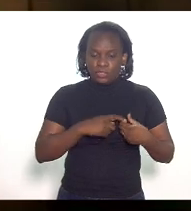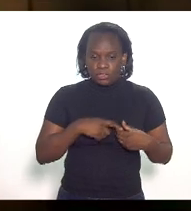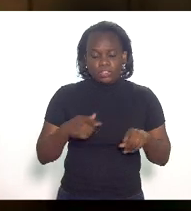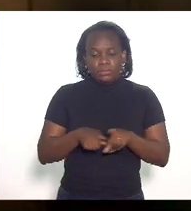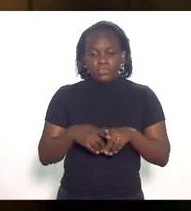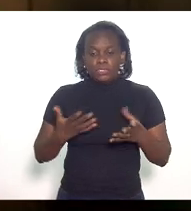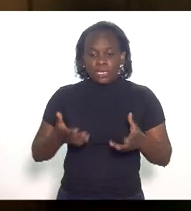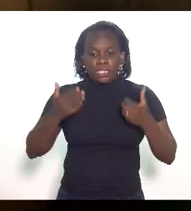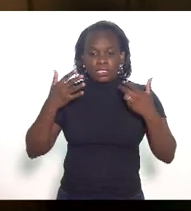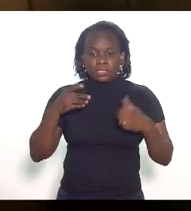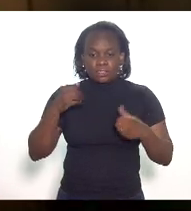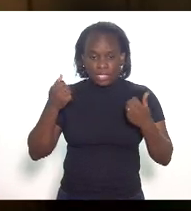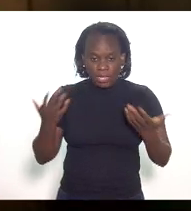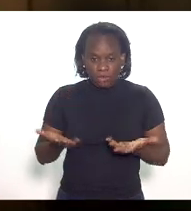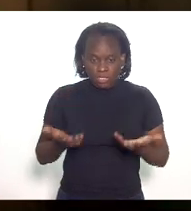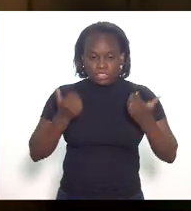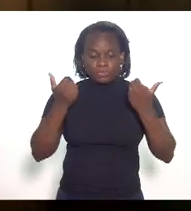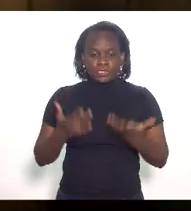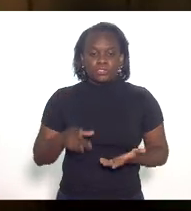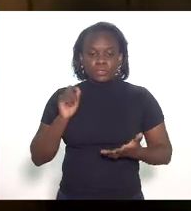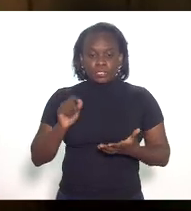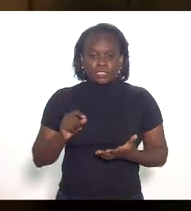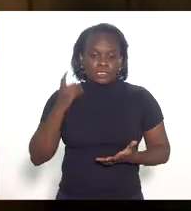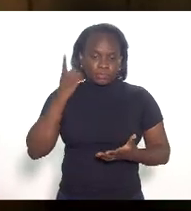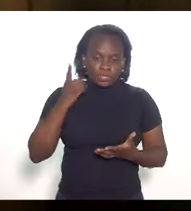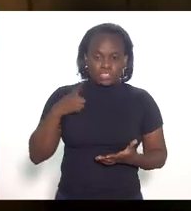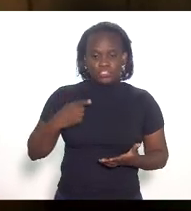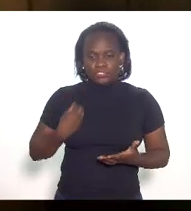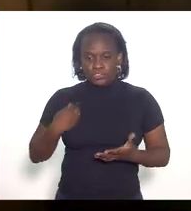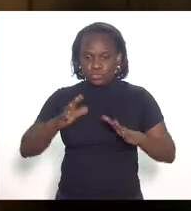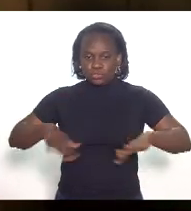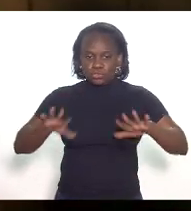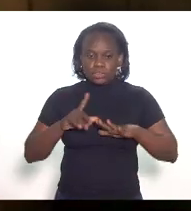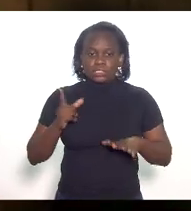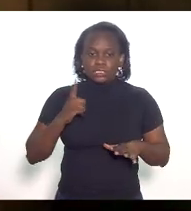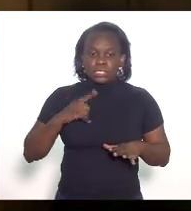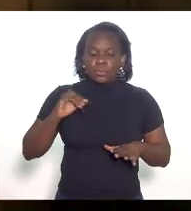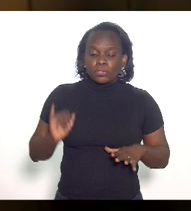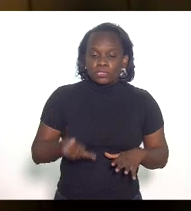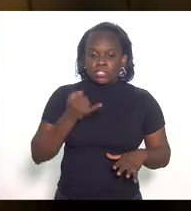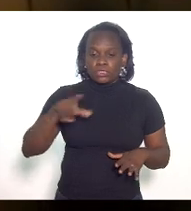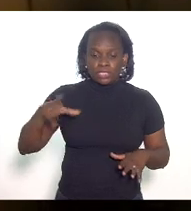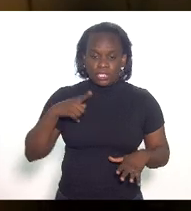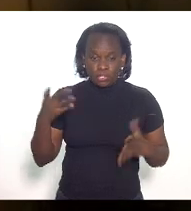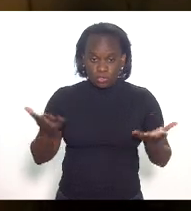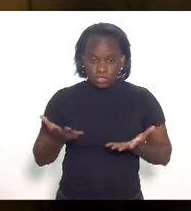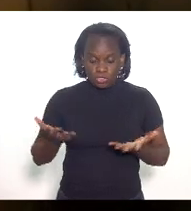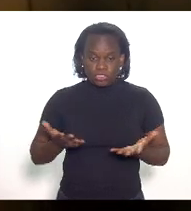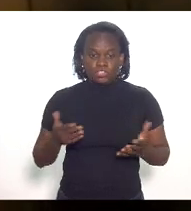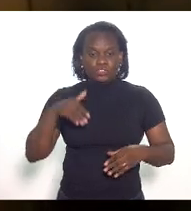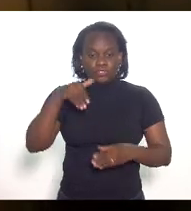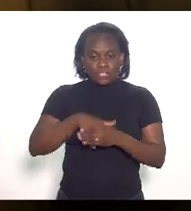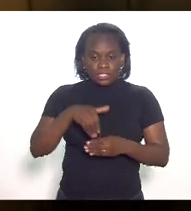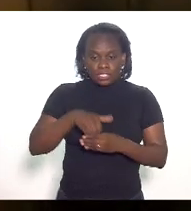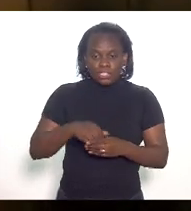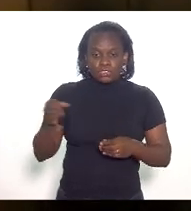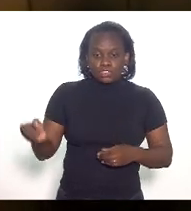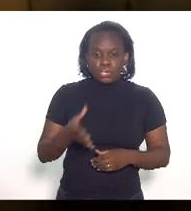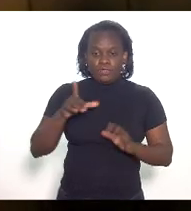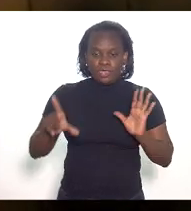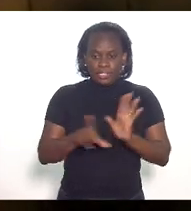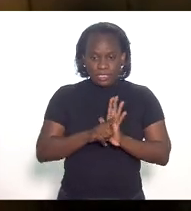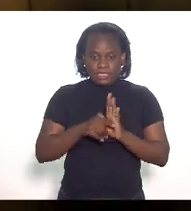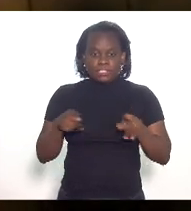deputados e demais presentes trazer para cá a oportunidade que nós estamos tendo hoje de votar uma nova lei